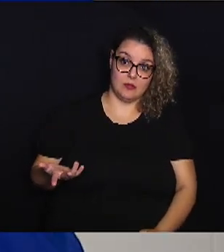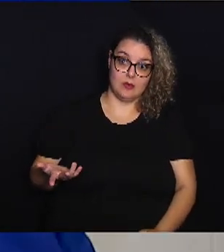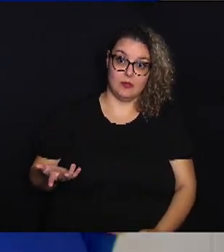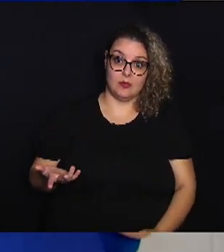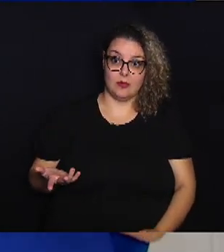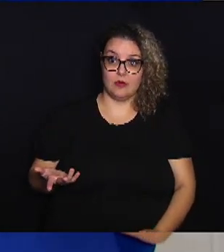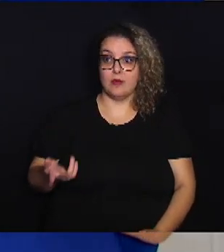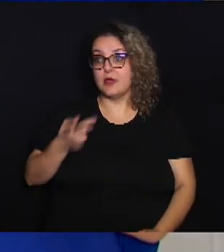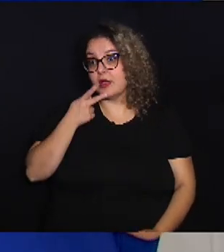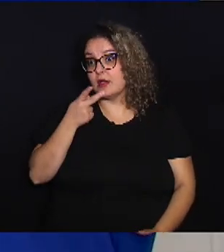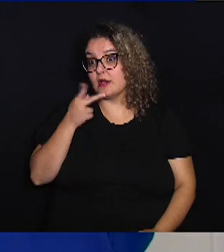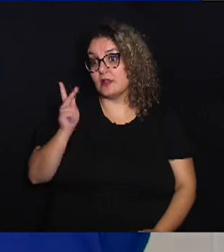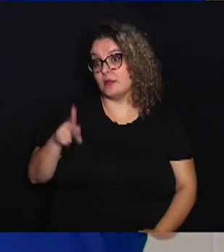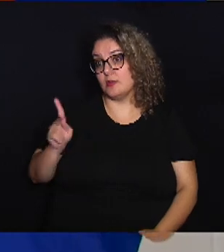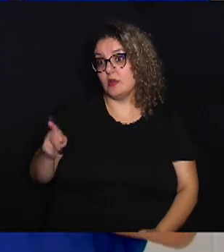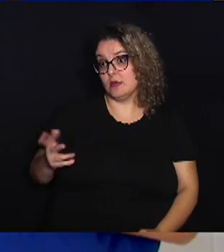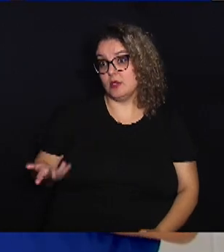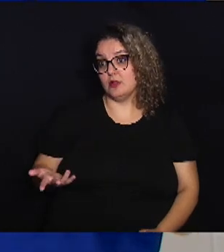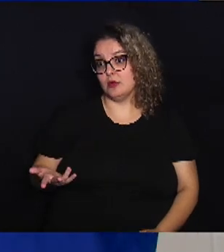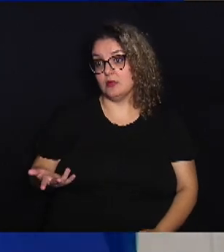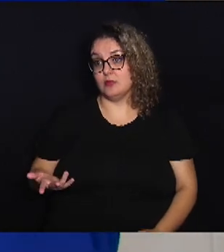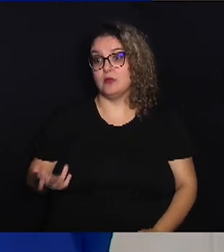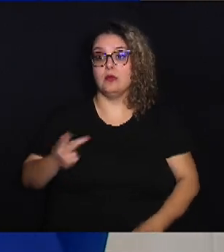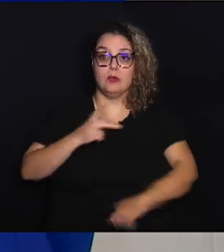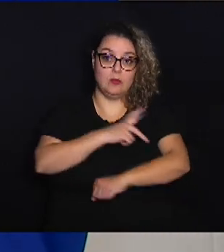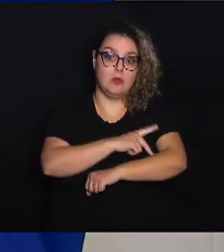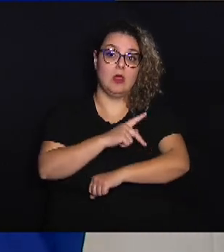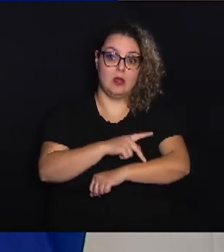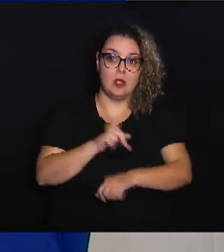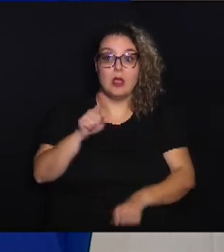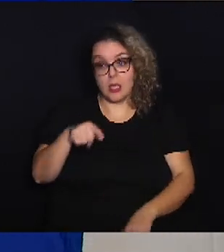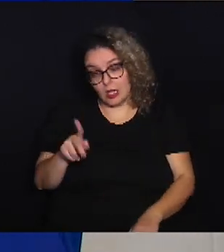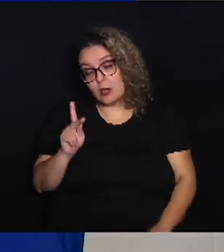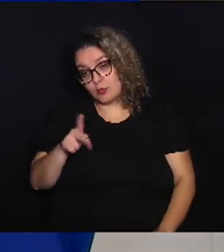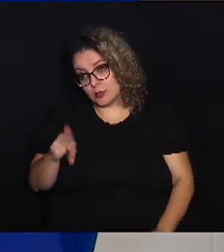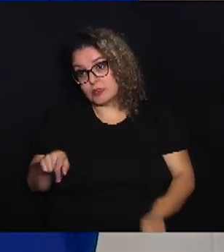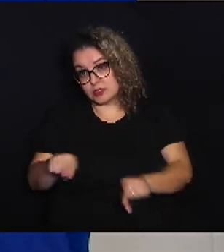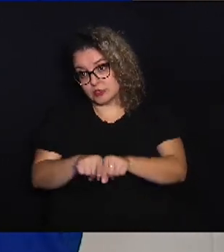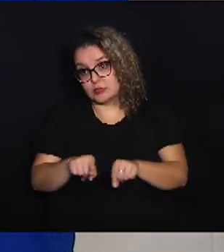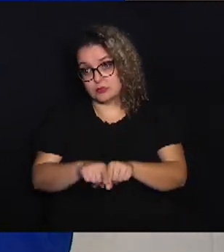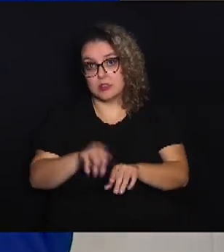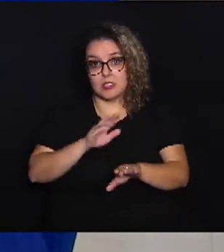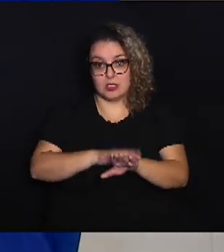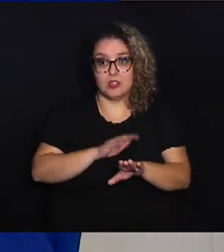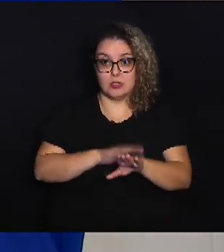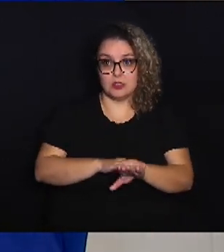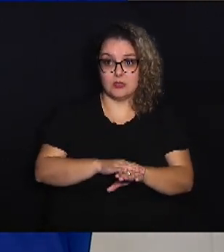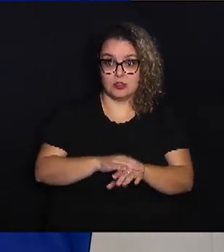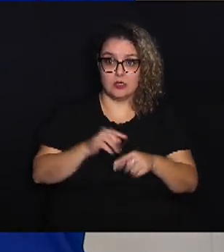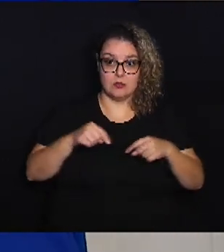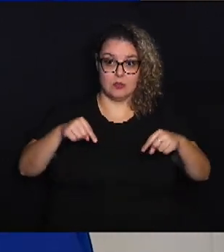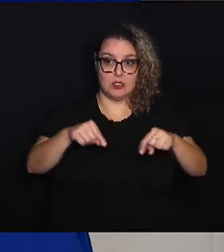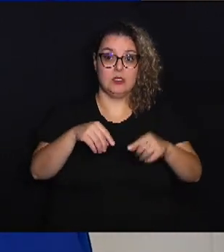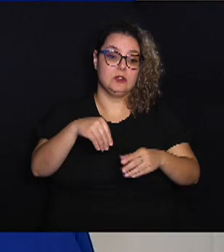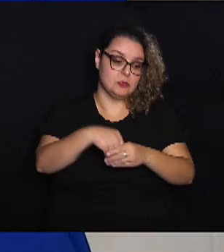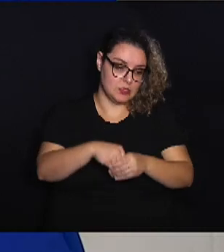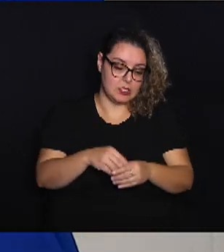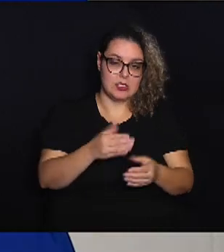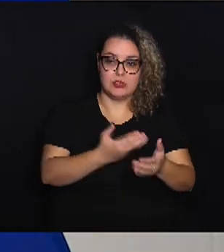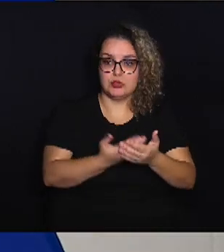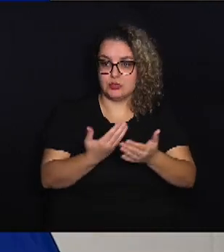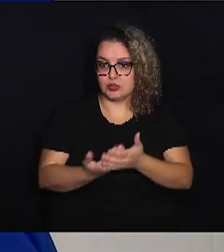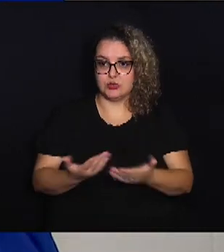se chamaria de professor. Porém, o pedagogo também é um professor porque ele atua na sala de aula para,